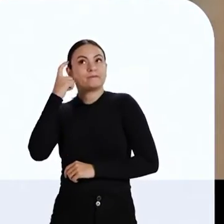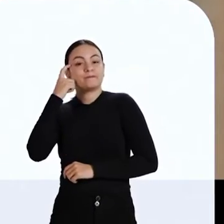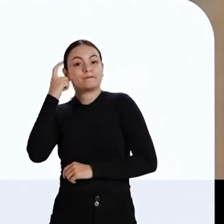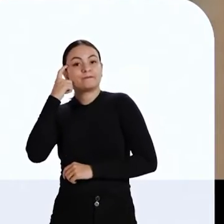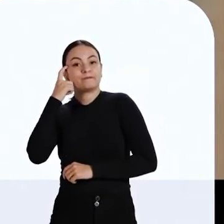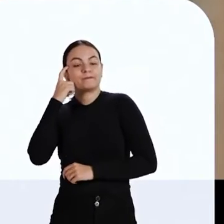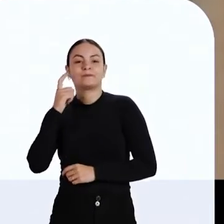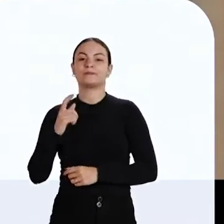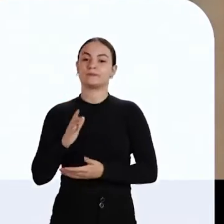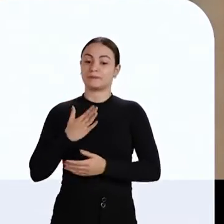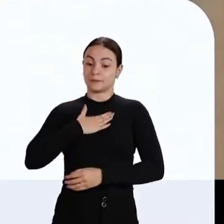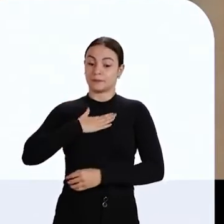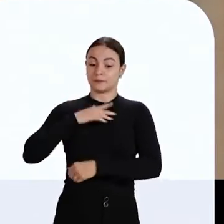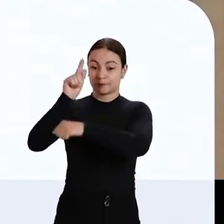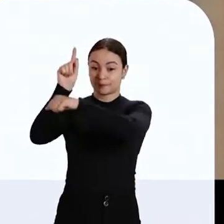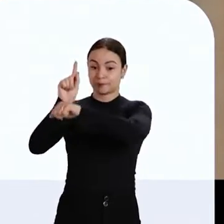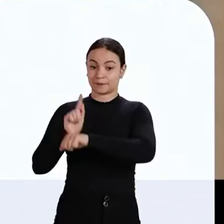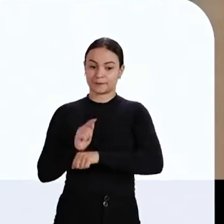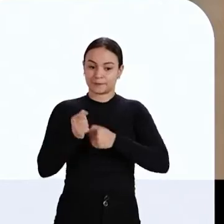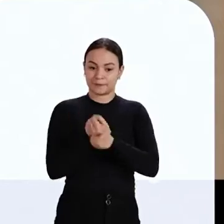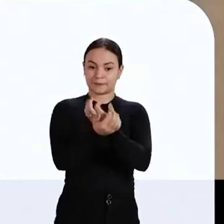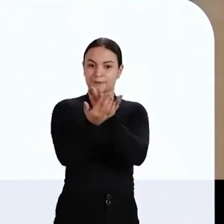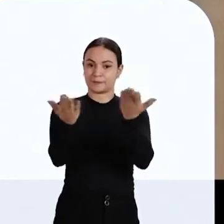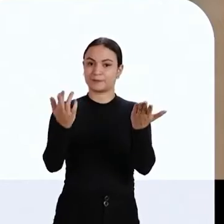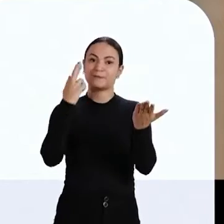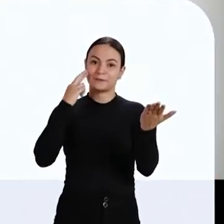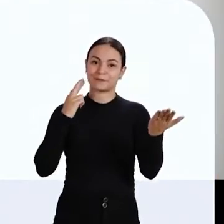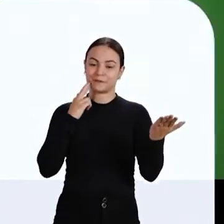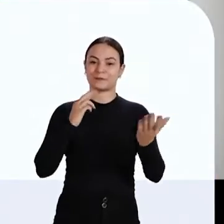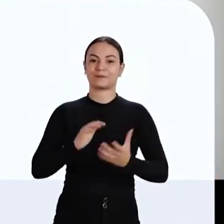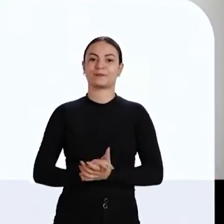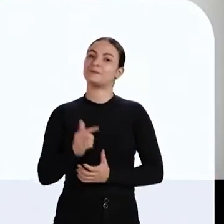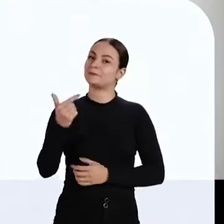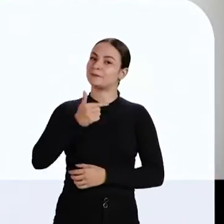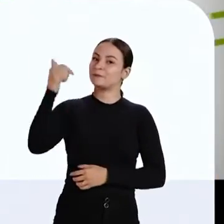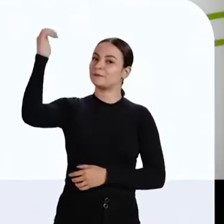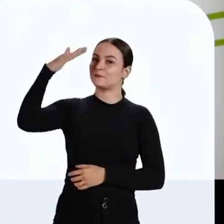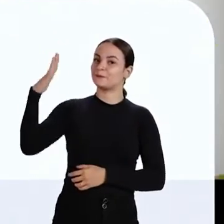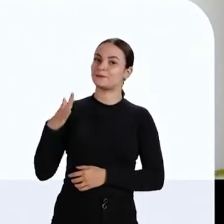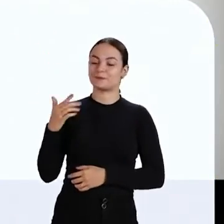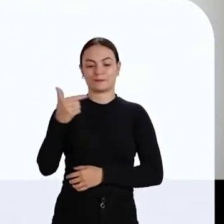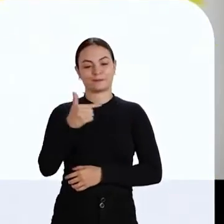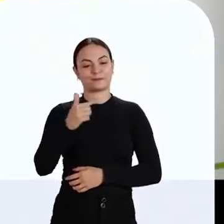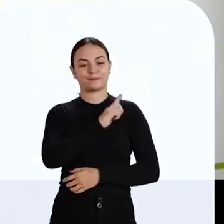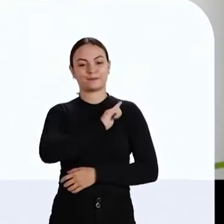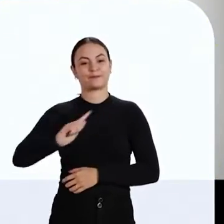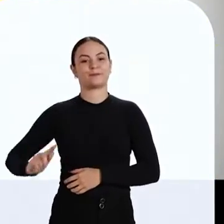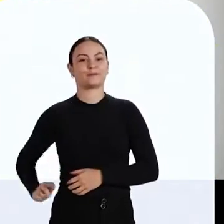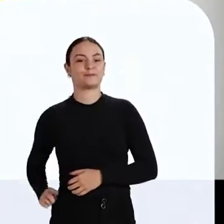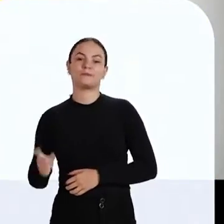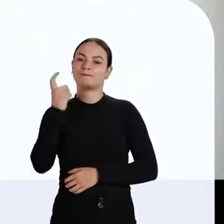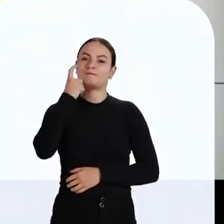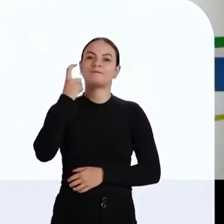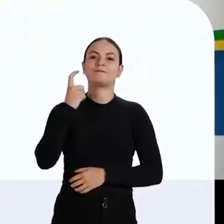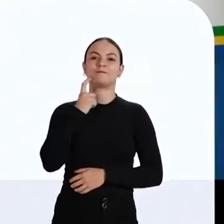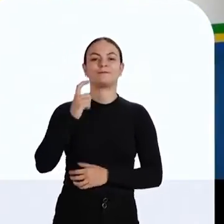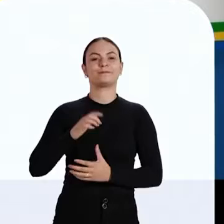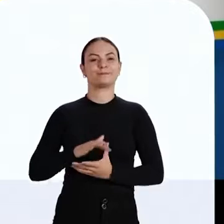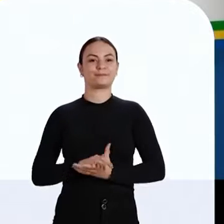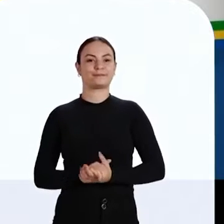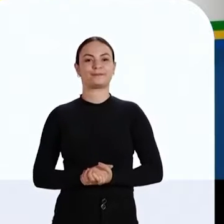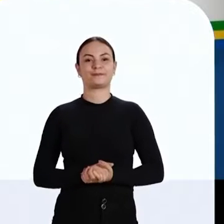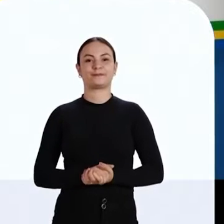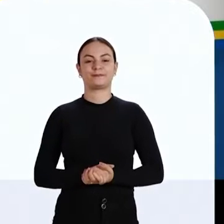de pensar e esse é o tipo de gestão que nós queremos trazer para Rondônia. É 22 lá, é 22 aqui, é